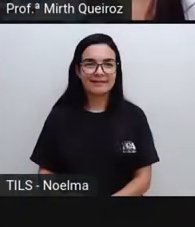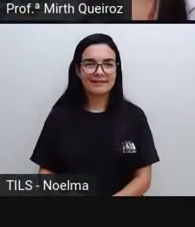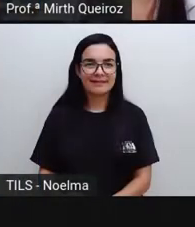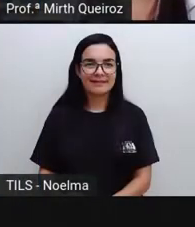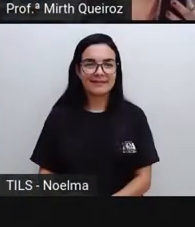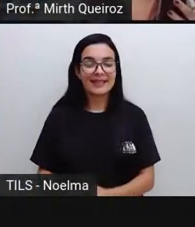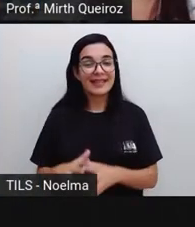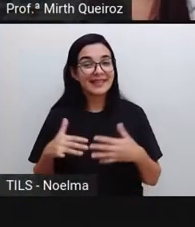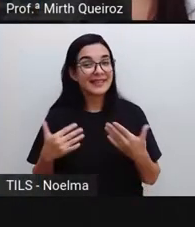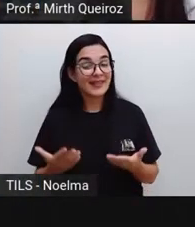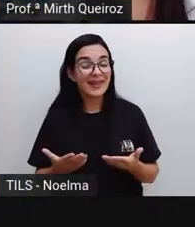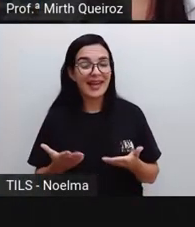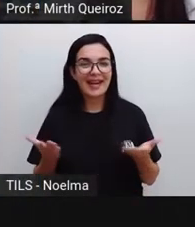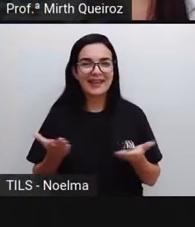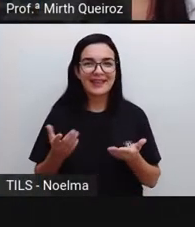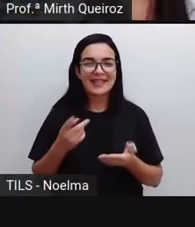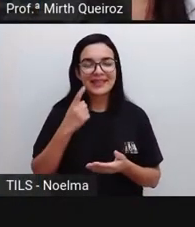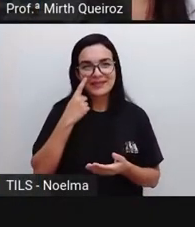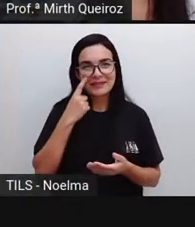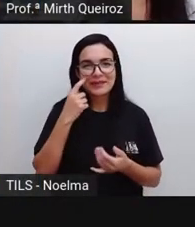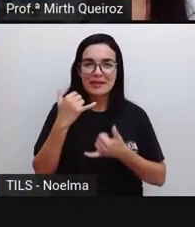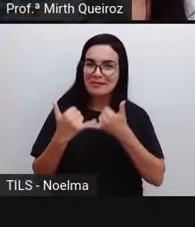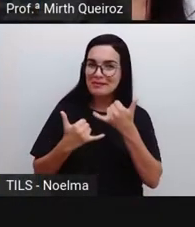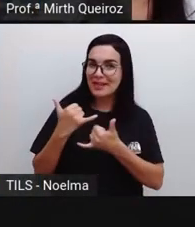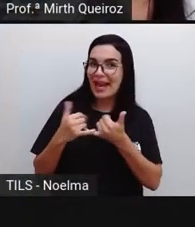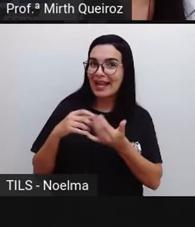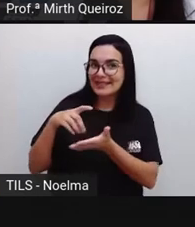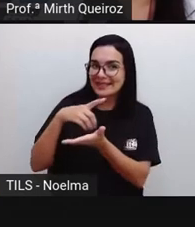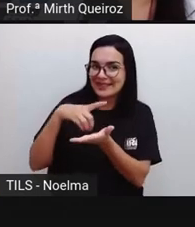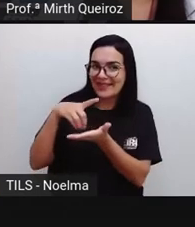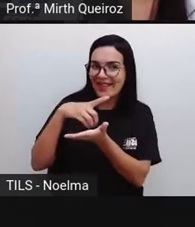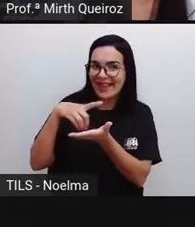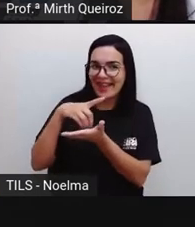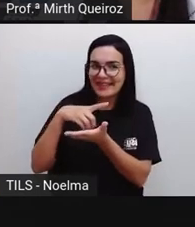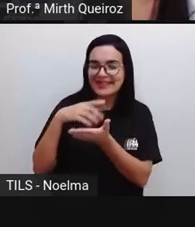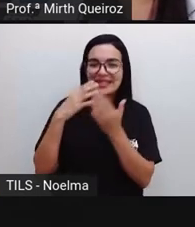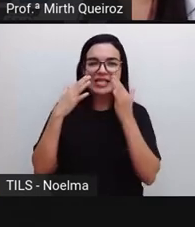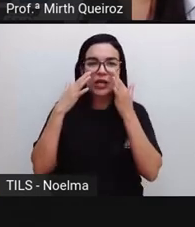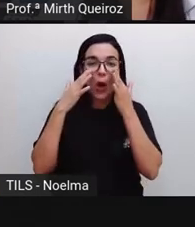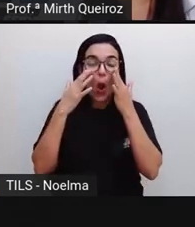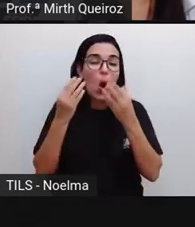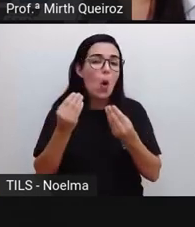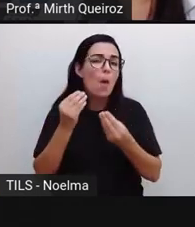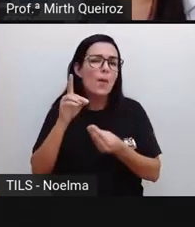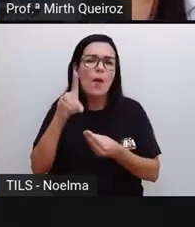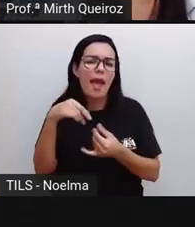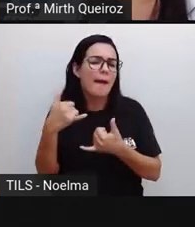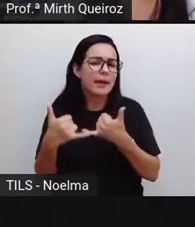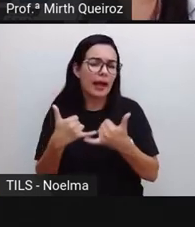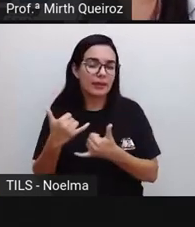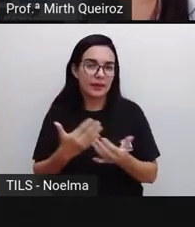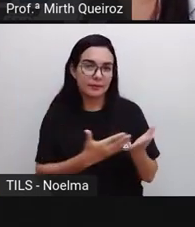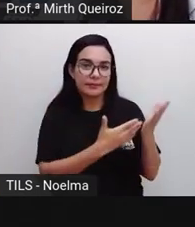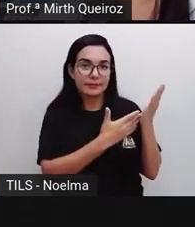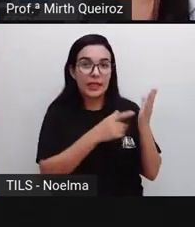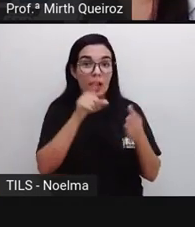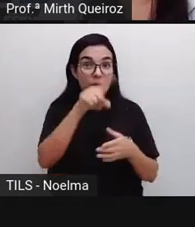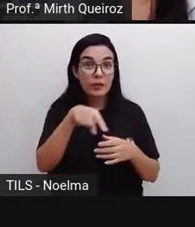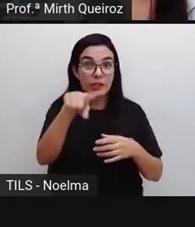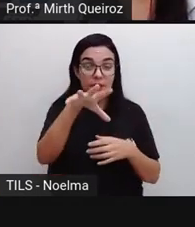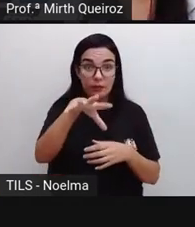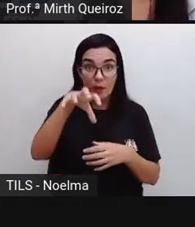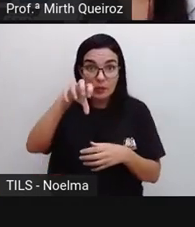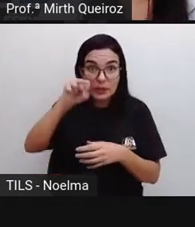Para isso, a gente pode brincar aí de dicionário. Como é que é essa brincadeira? Vocês vão buscar palavras do